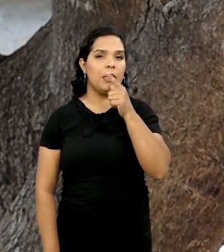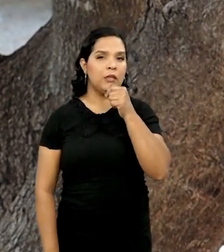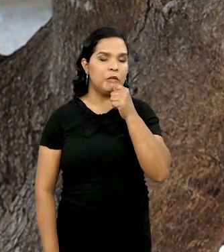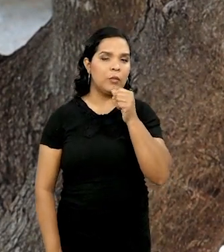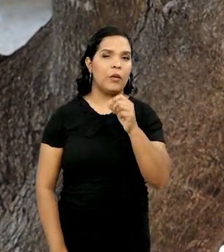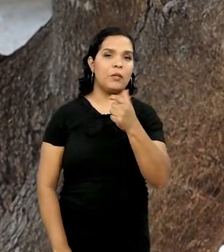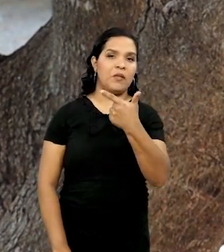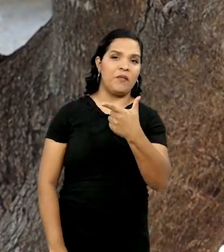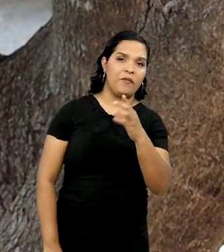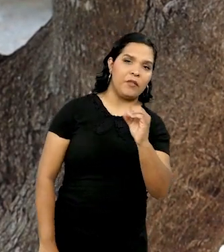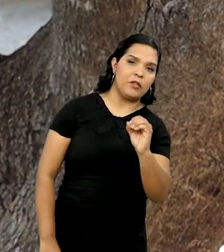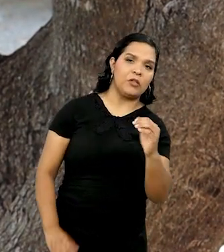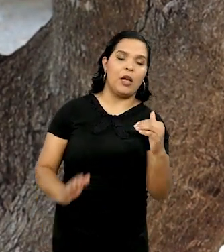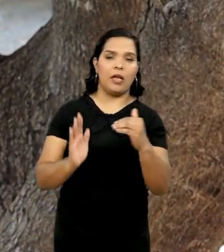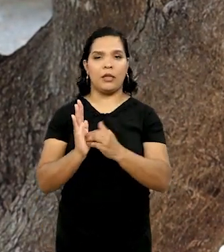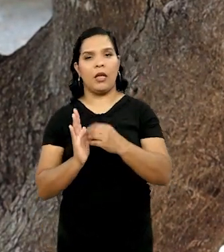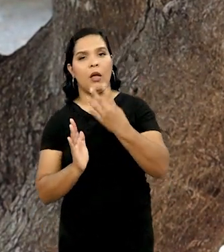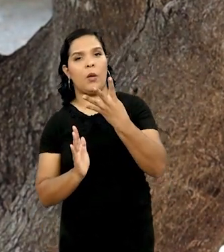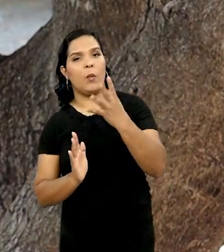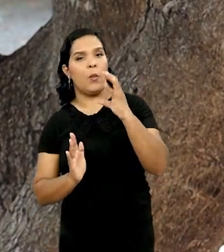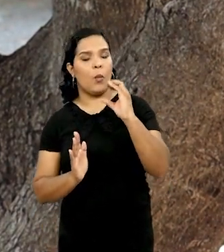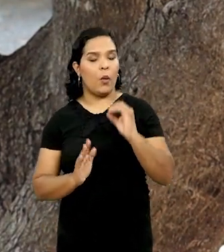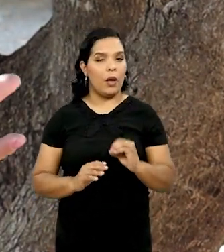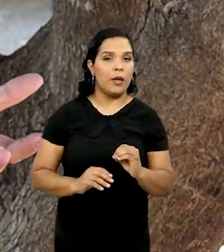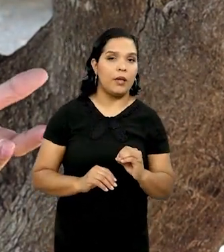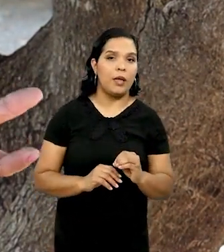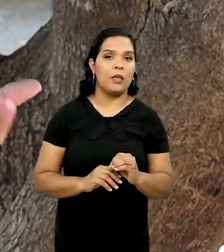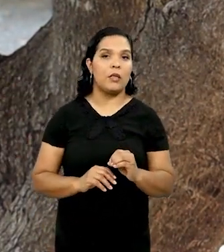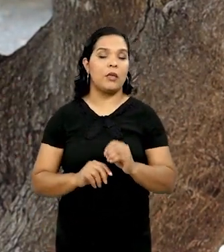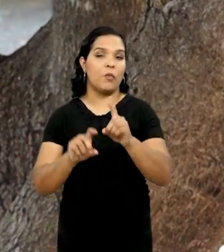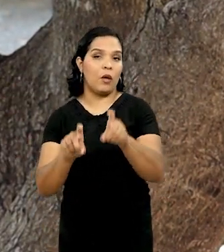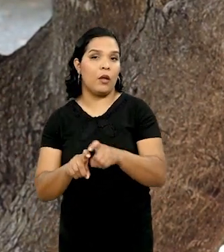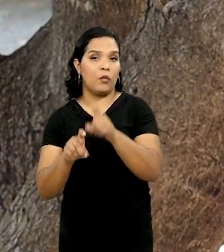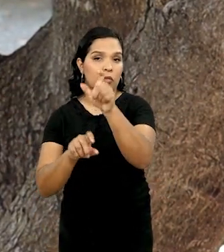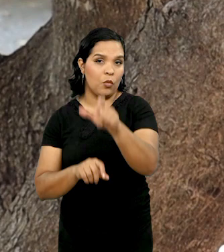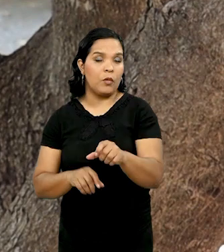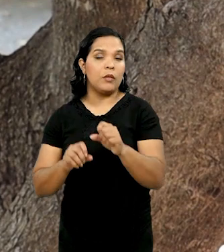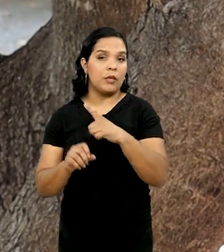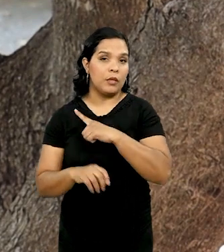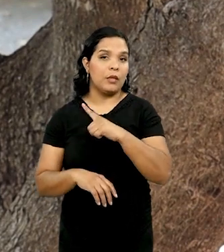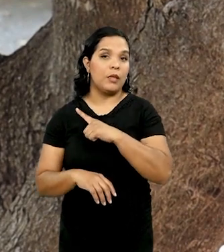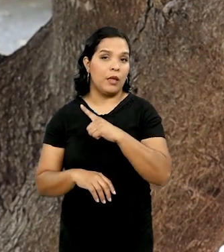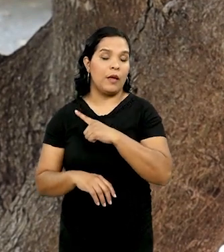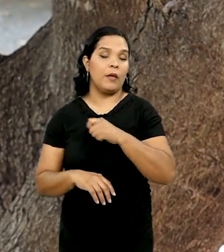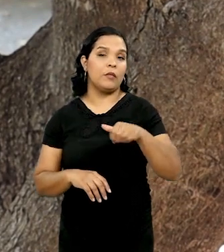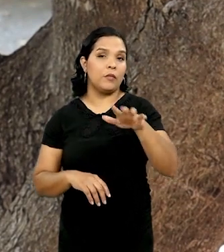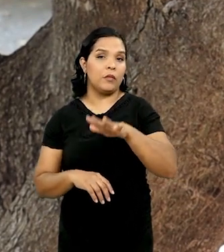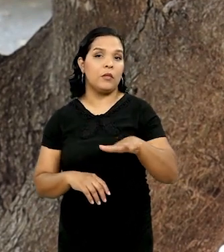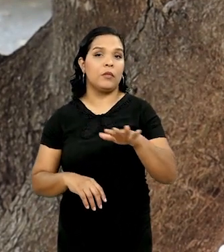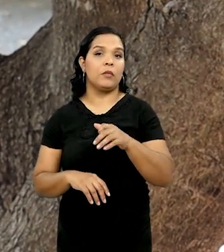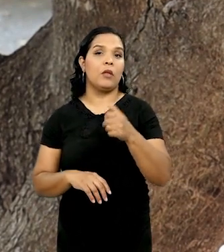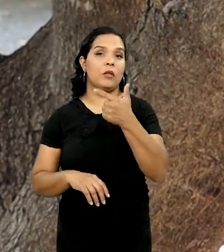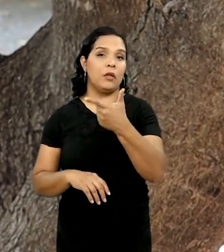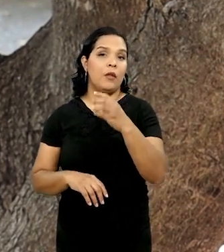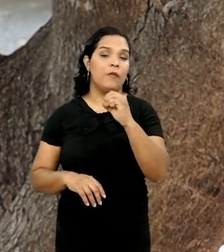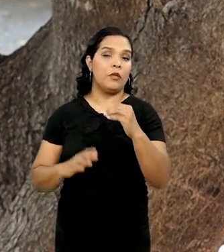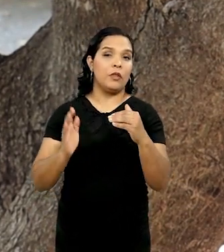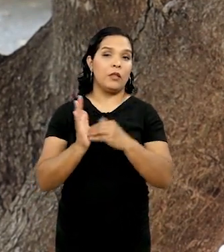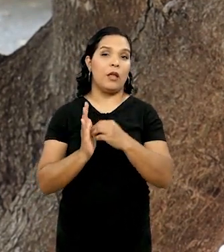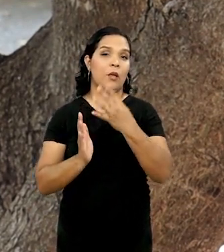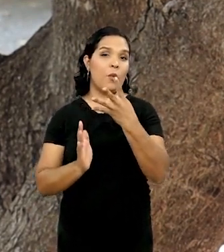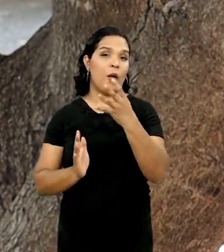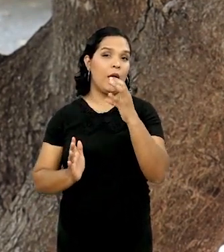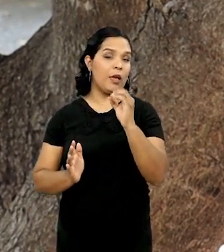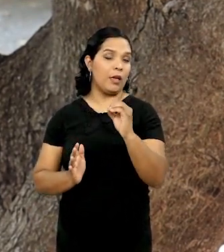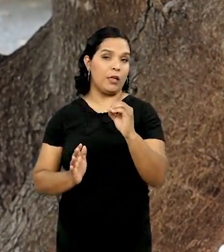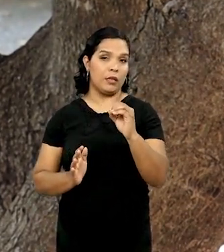pode ser de 20 a 40 porque depende da disponibilidade que o agricultor possui na propriedade. Então, de 20 a 40 litros de esterco,